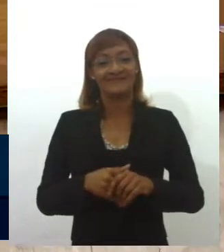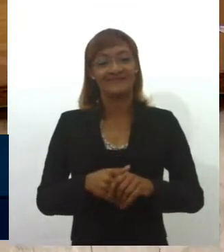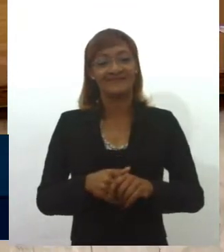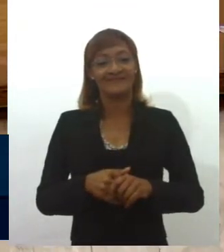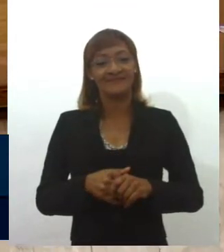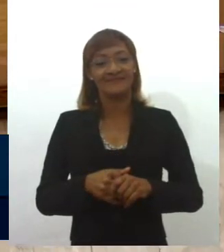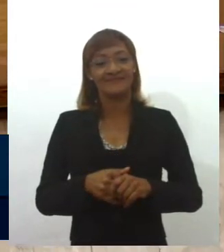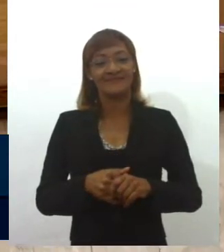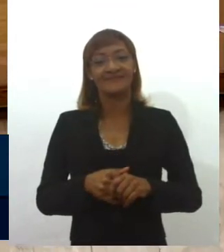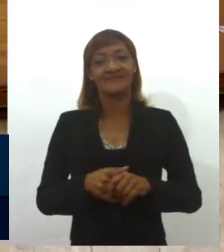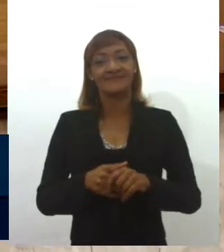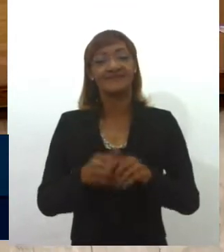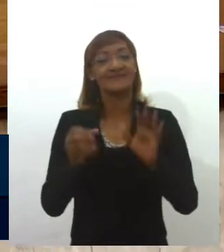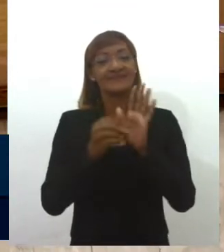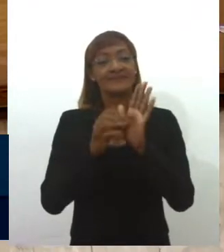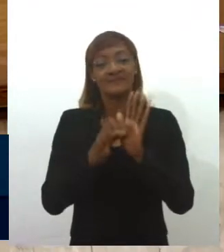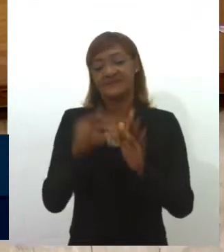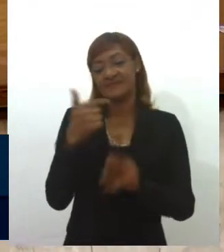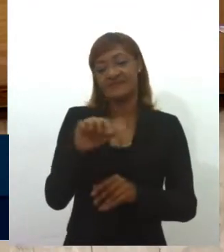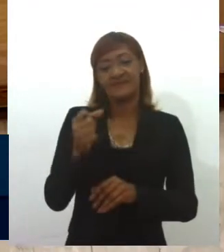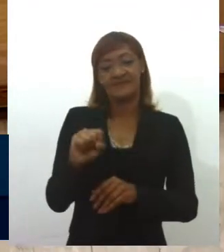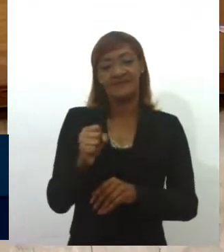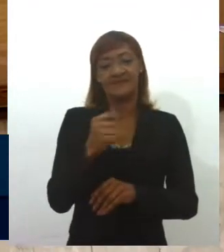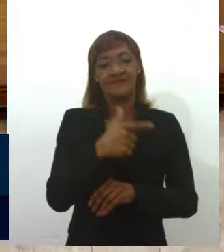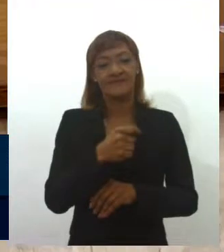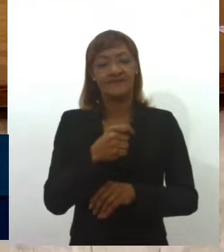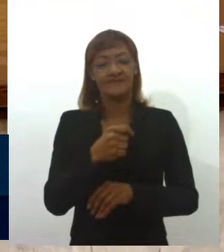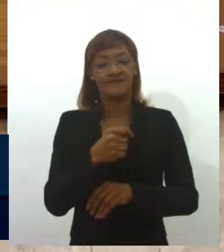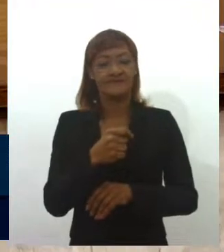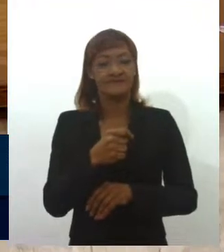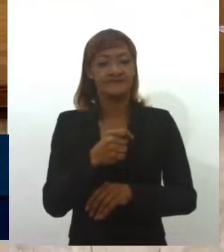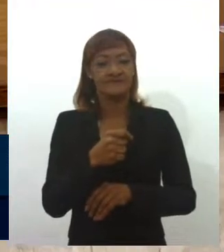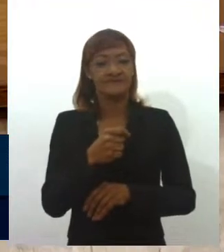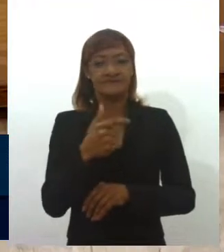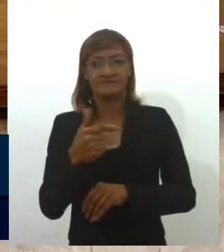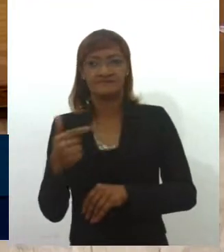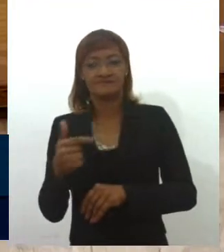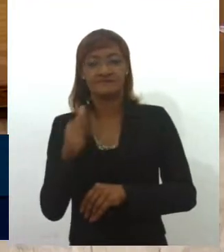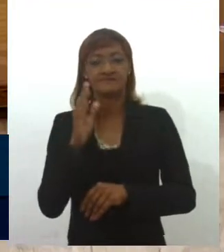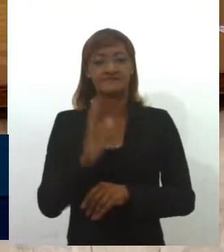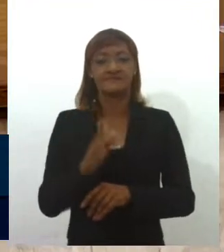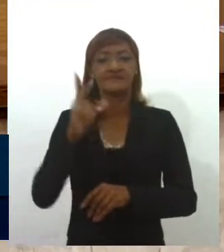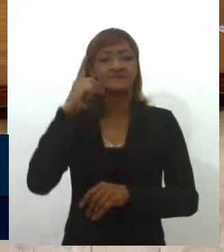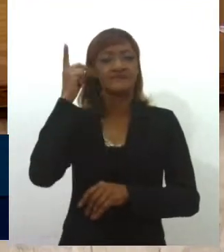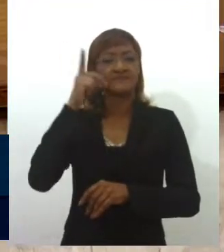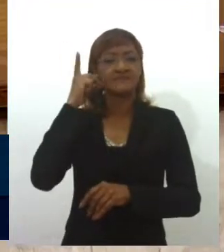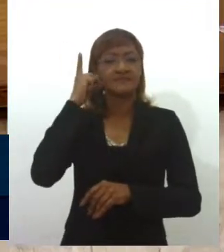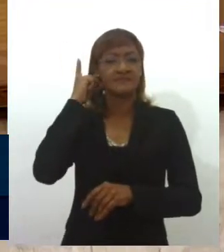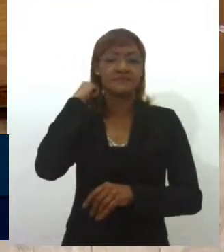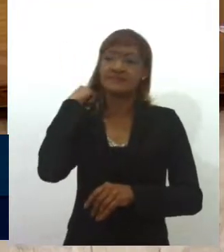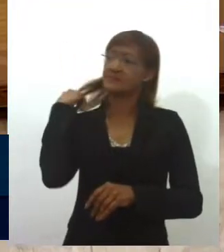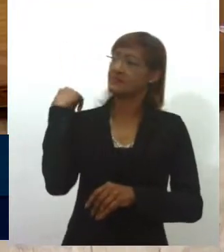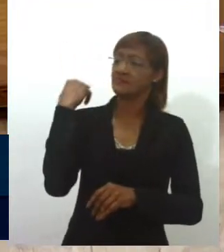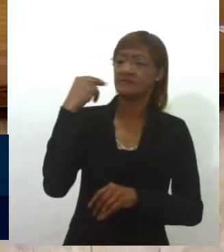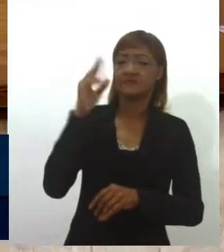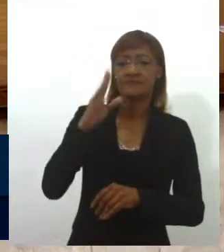Indicação número 28-2022, de autoria do deputado doutor Samuel.